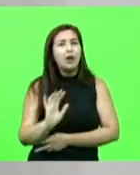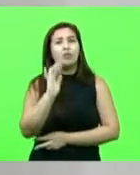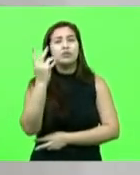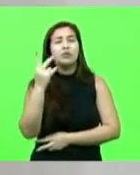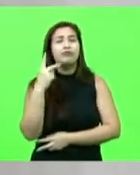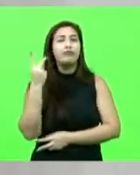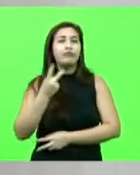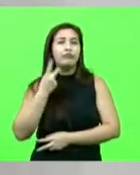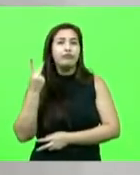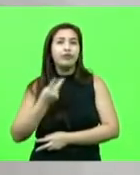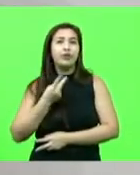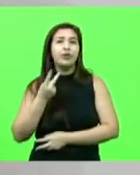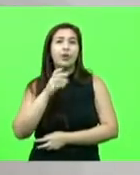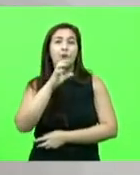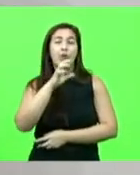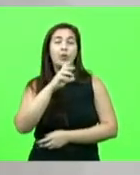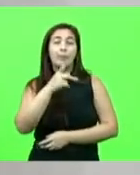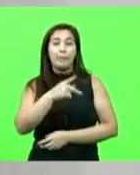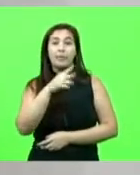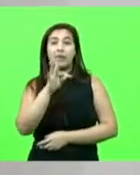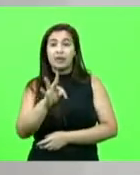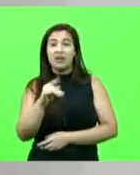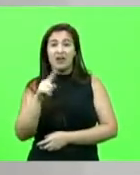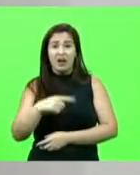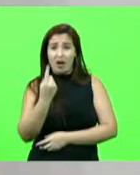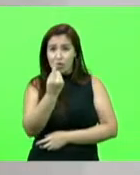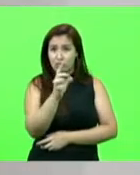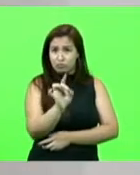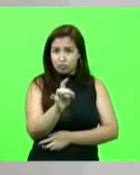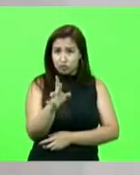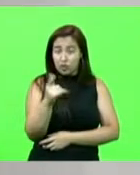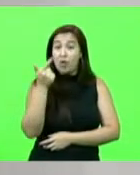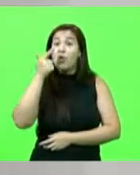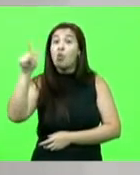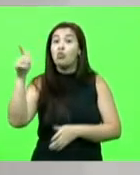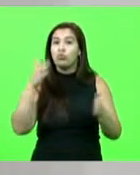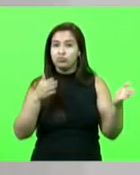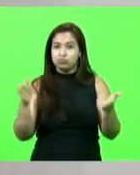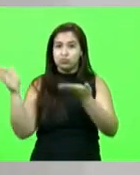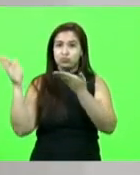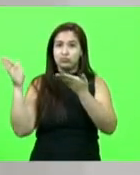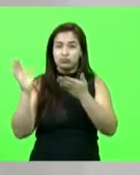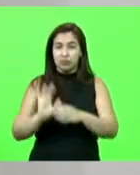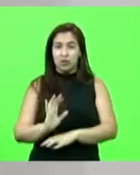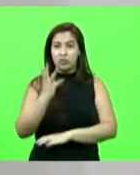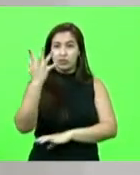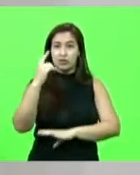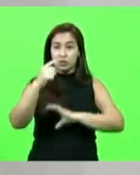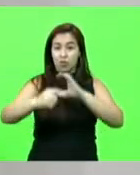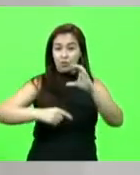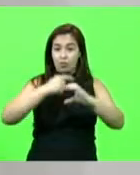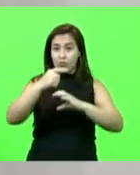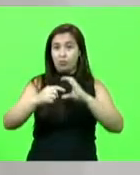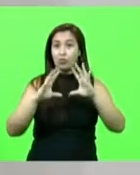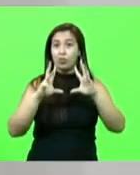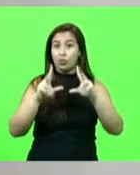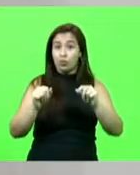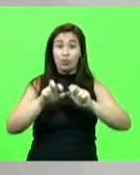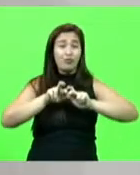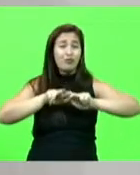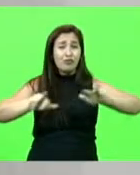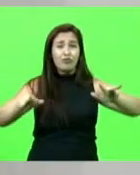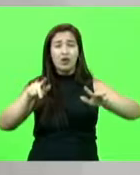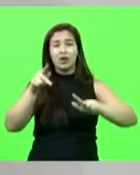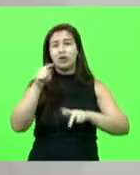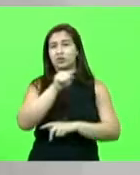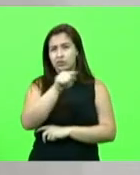petista invadindo uma igreja é um episódio isolado, vou colocar só para os senhores mais um episódio que aconteceu no mundo todo, várias pessoas, vários